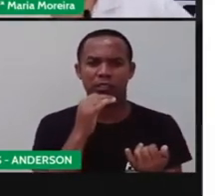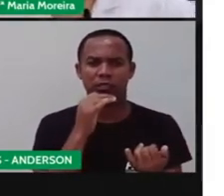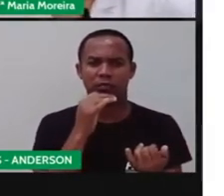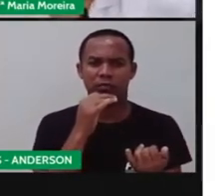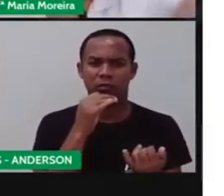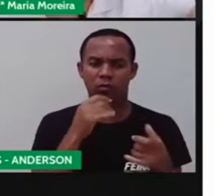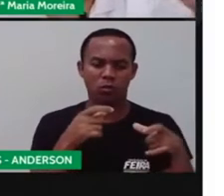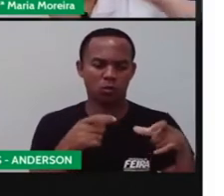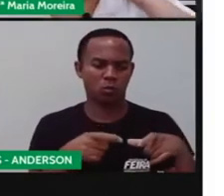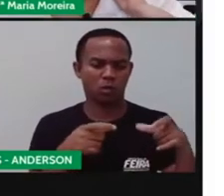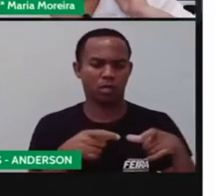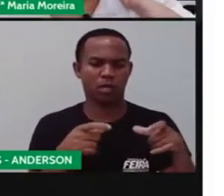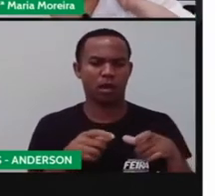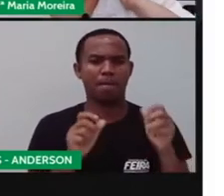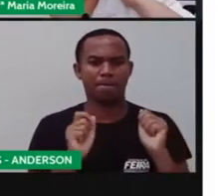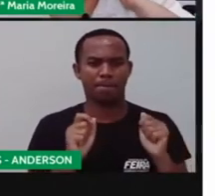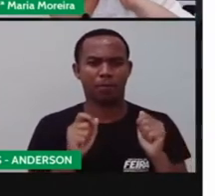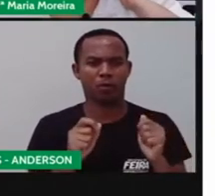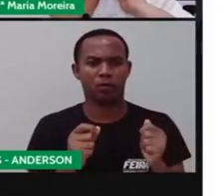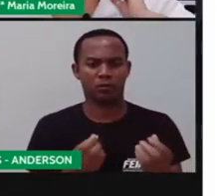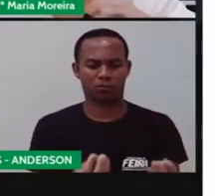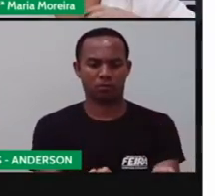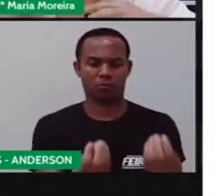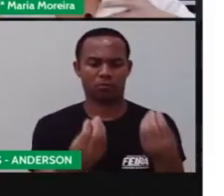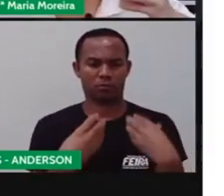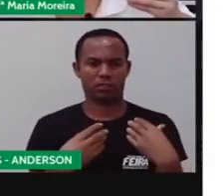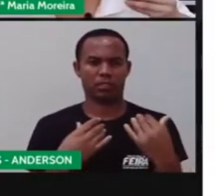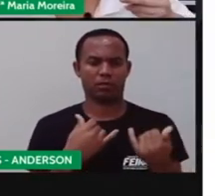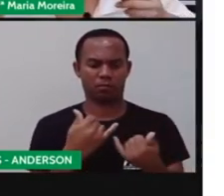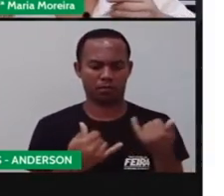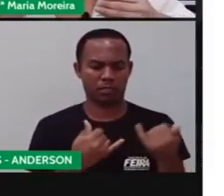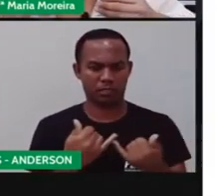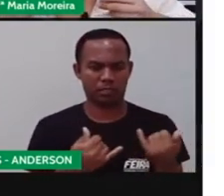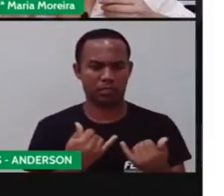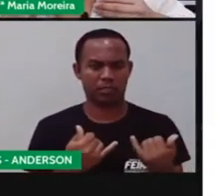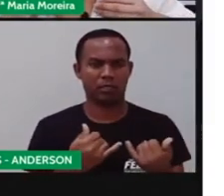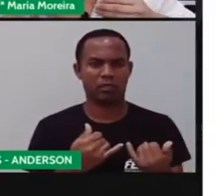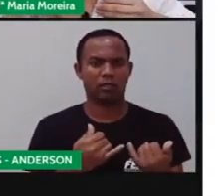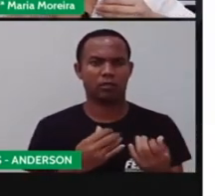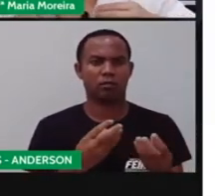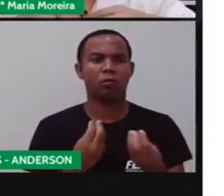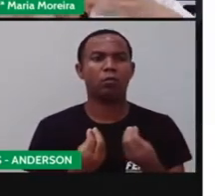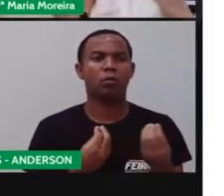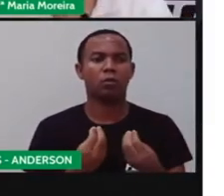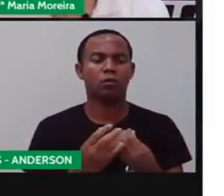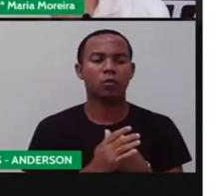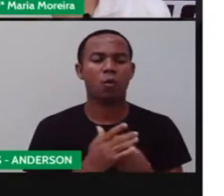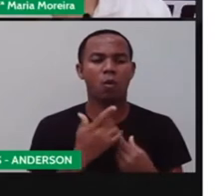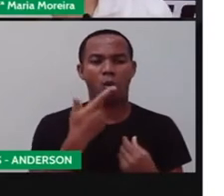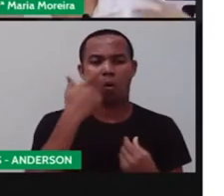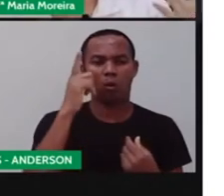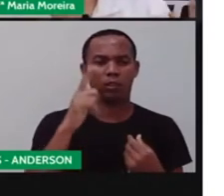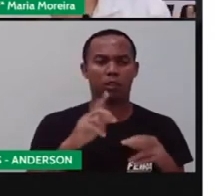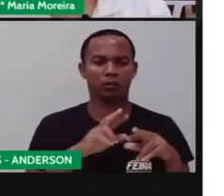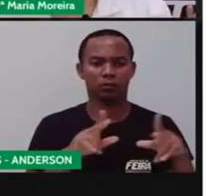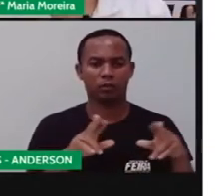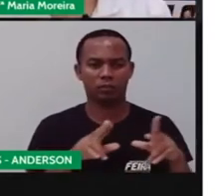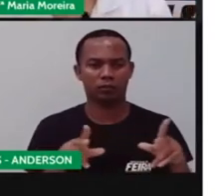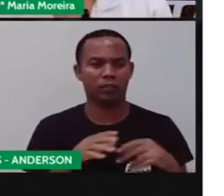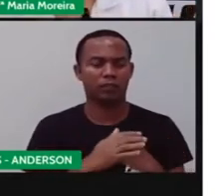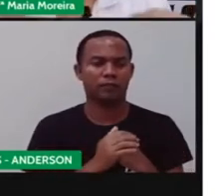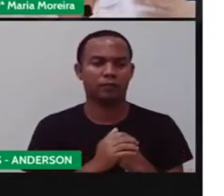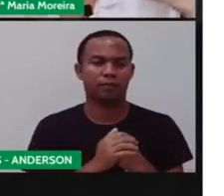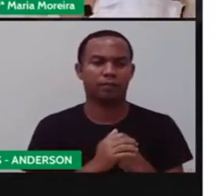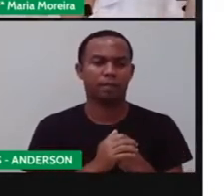determinada forma, mas Anderson pode receber o mesmo brinquedo, mas com um outro material, com a outra matéria